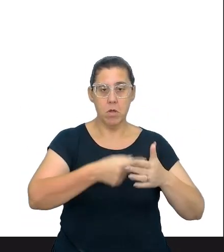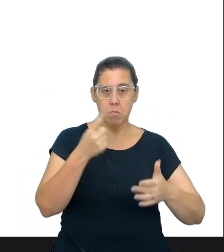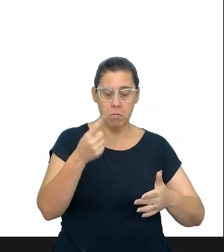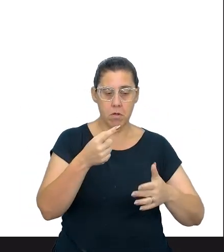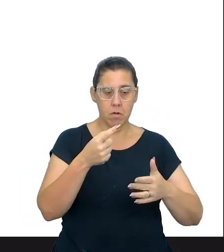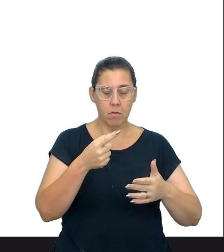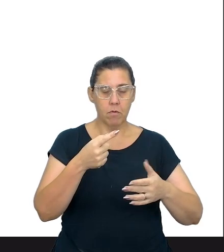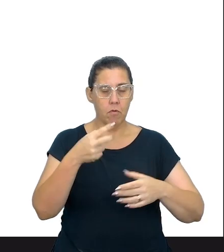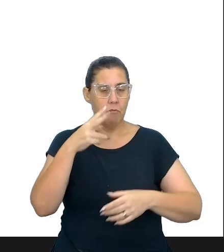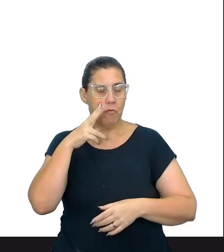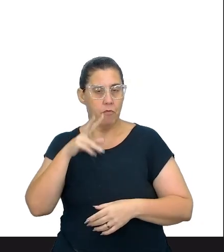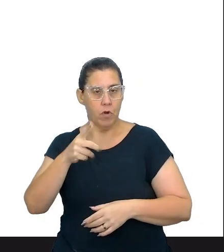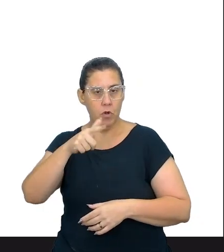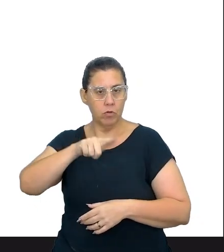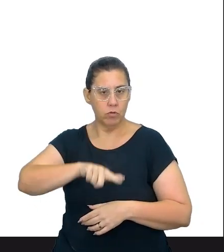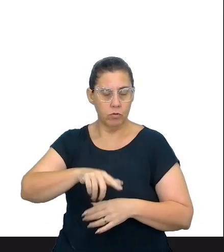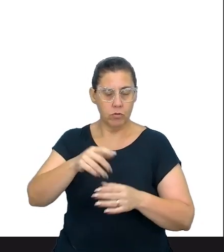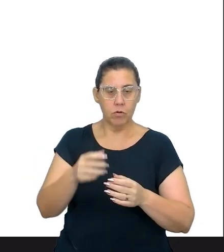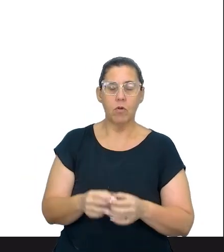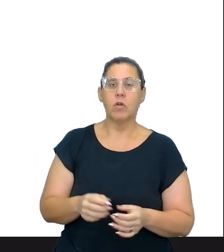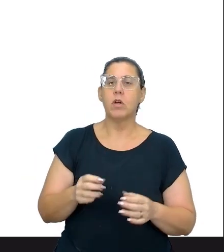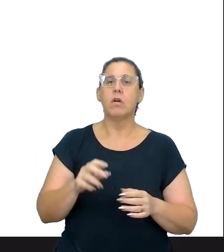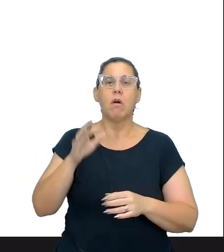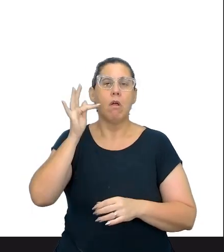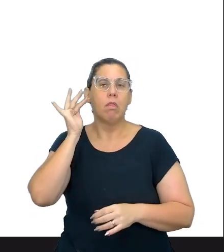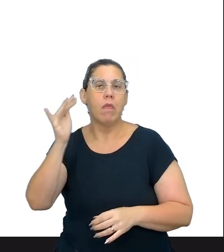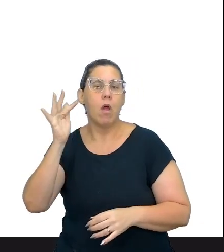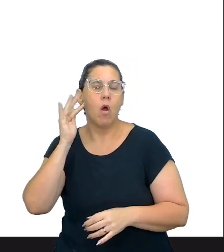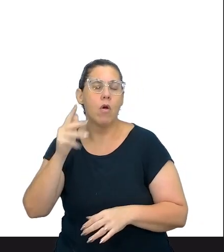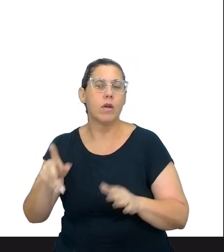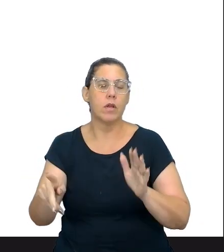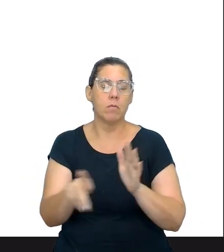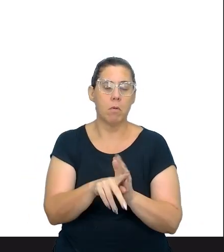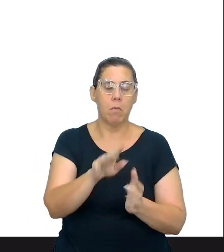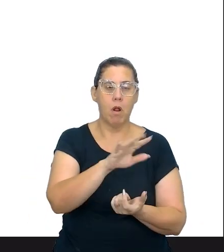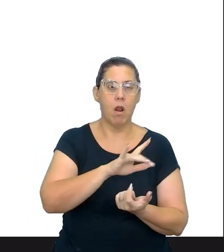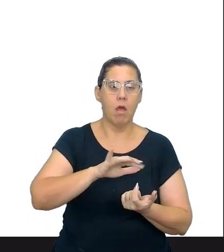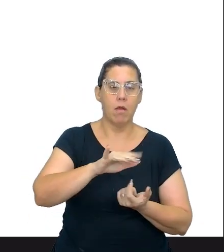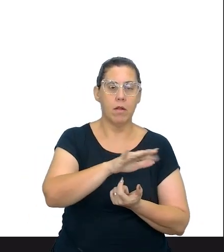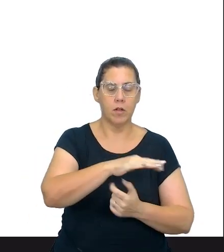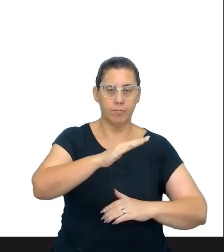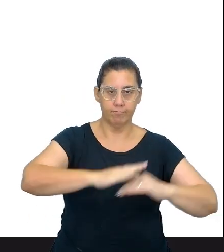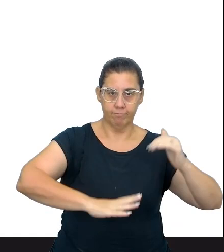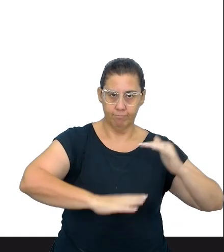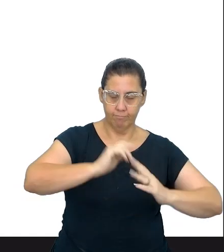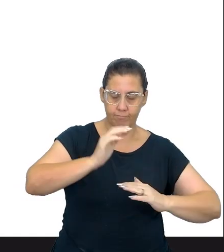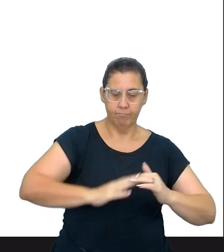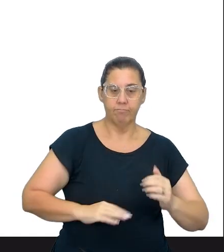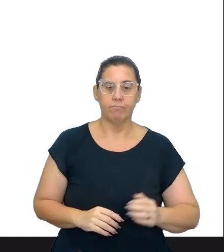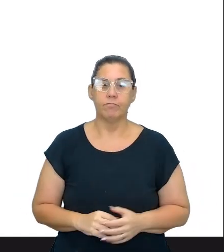vai revisitar os aspectos teóricos, né? Relativo a letramento e as práticas,